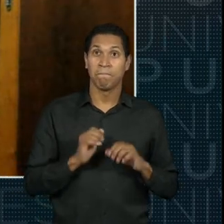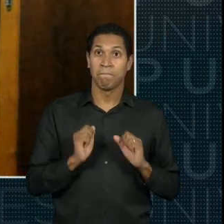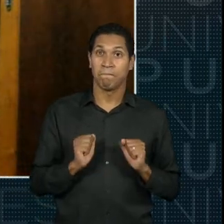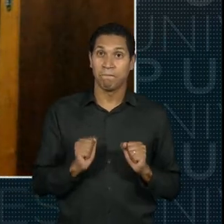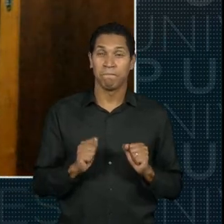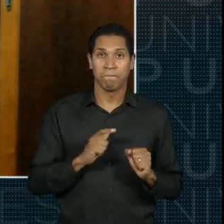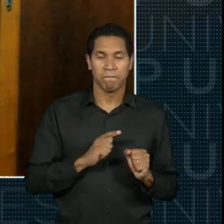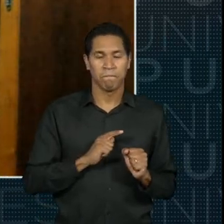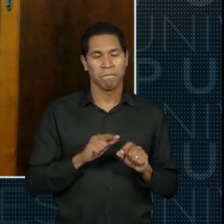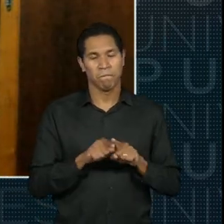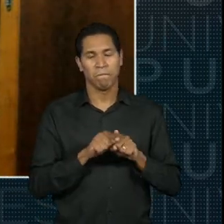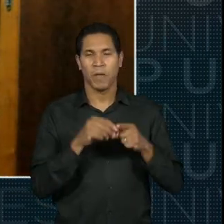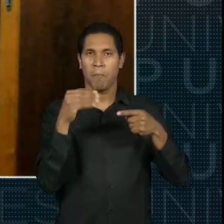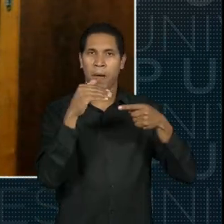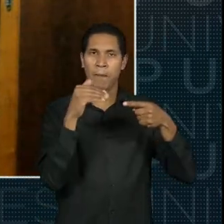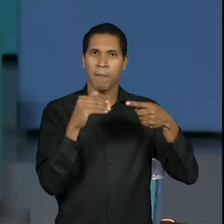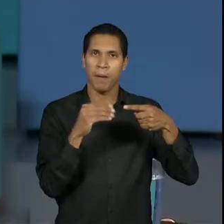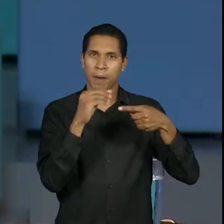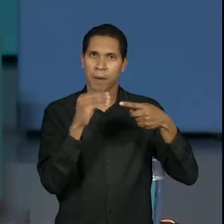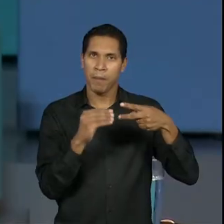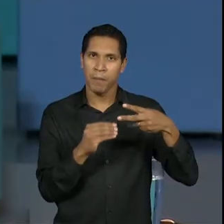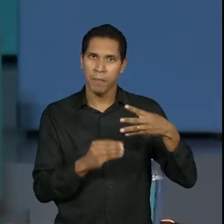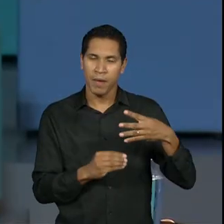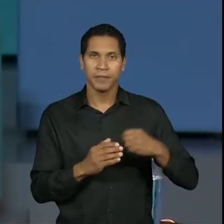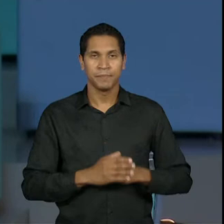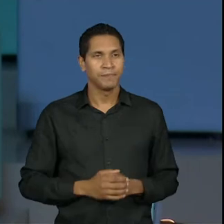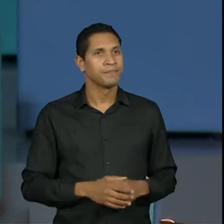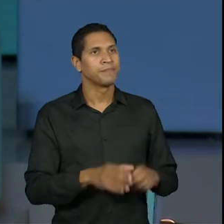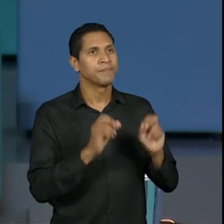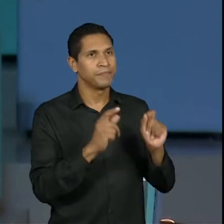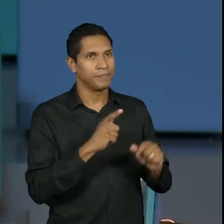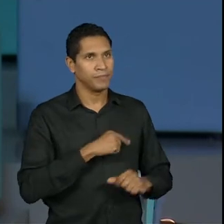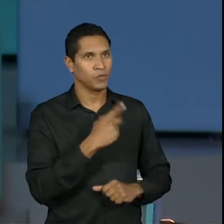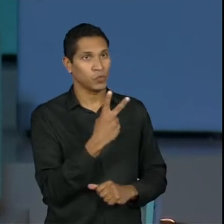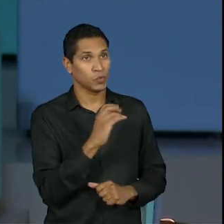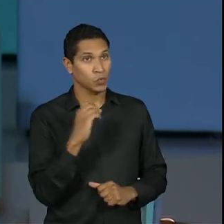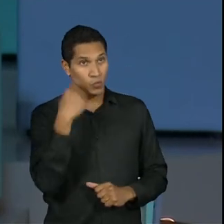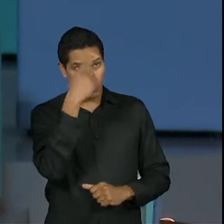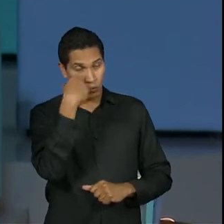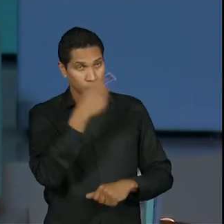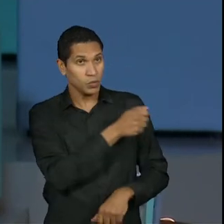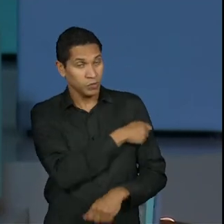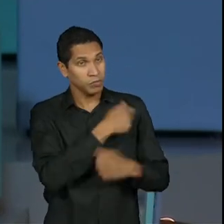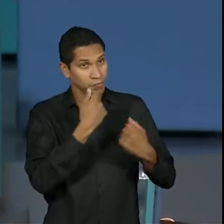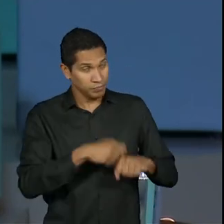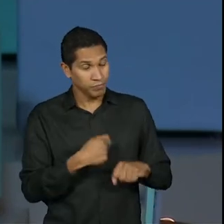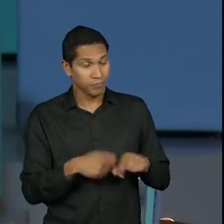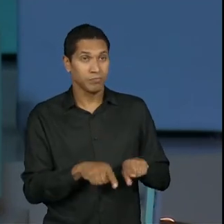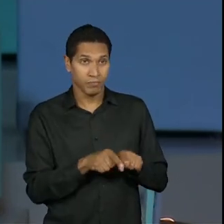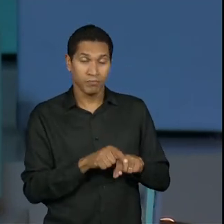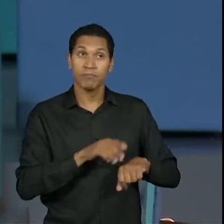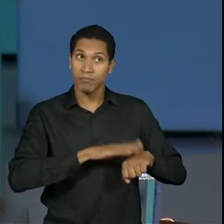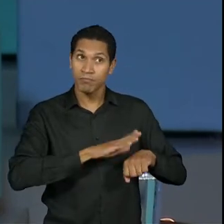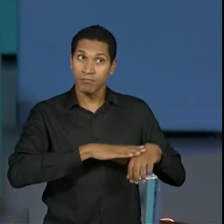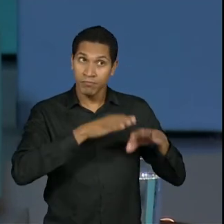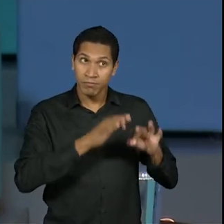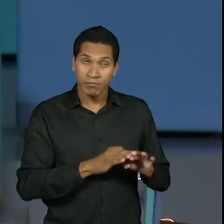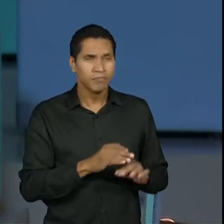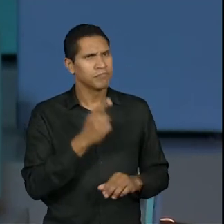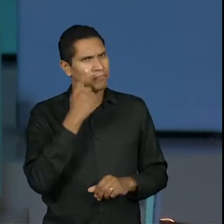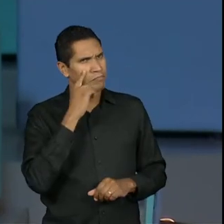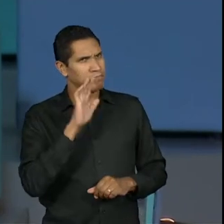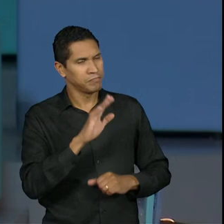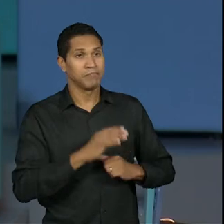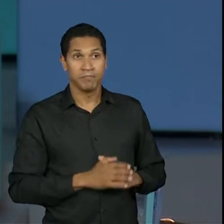ser distribuídas entre essas modalidades. Ok. Então, são 200 horas que o aluno tem que cumprir. Maria Helena, você está aqui do meu lado. Então, vamos lá. A gente